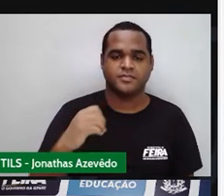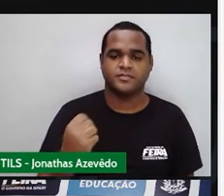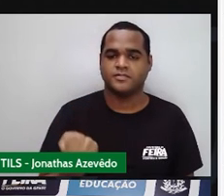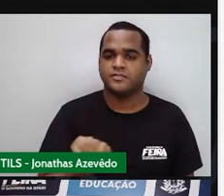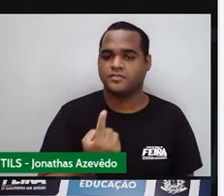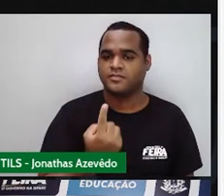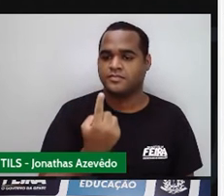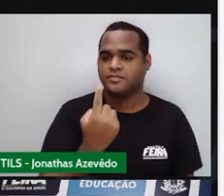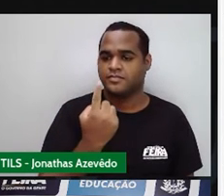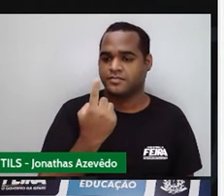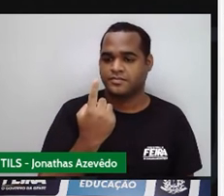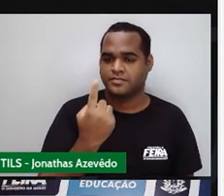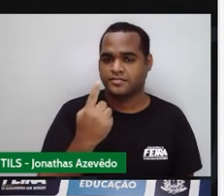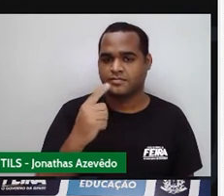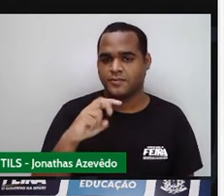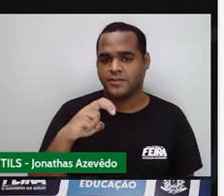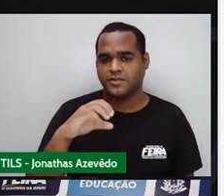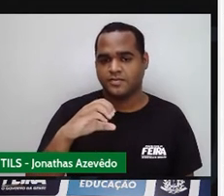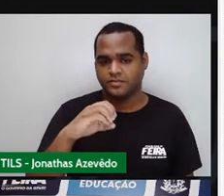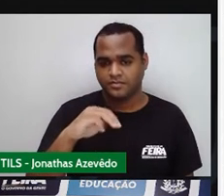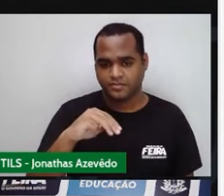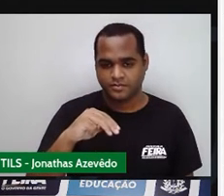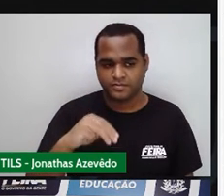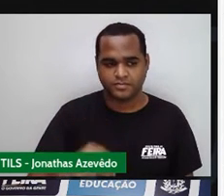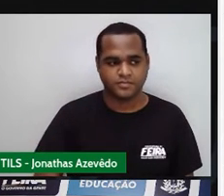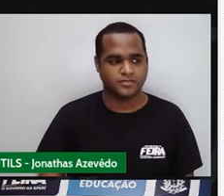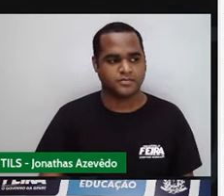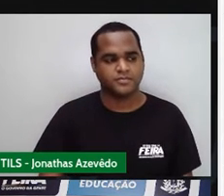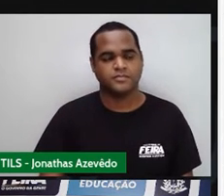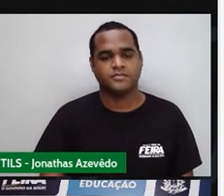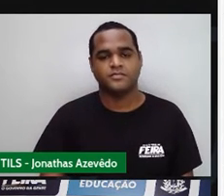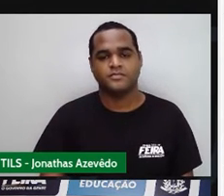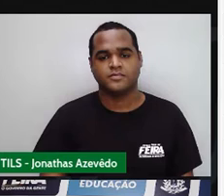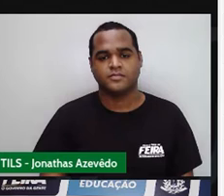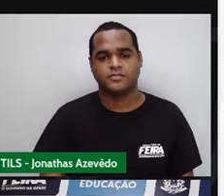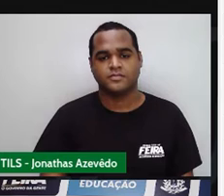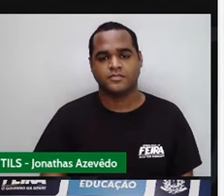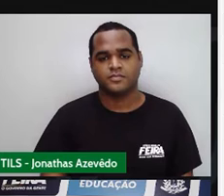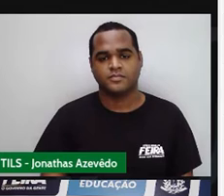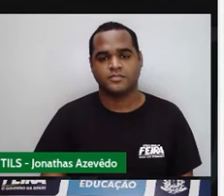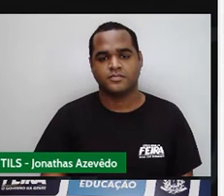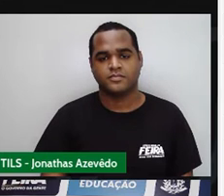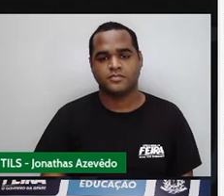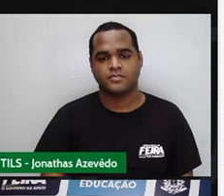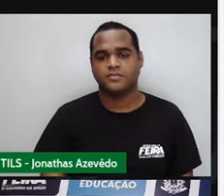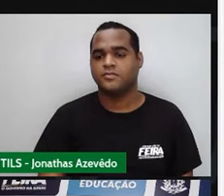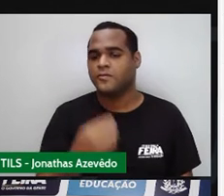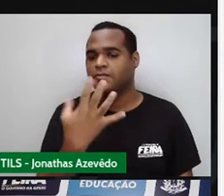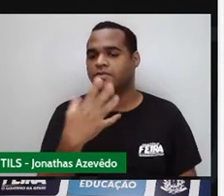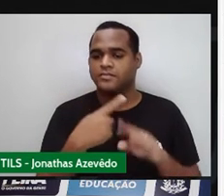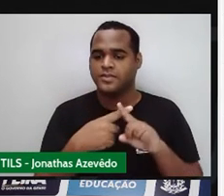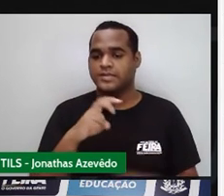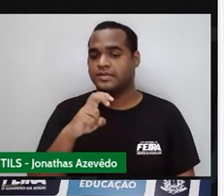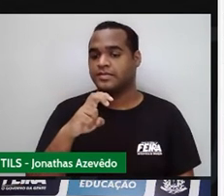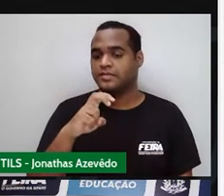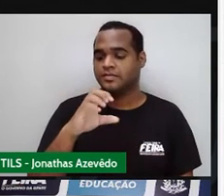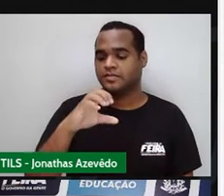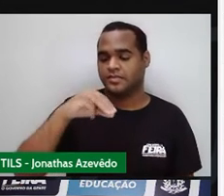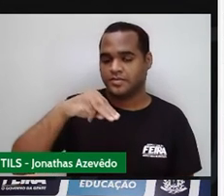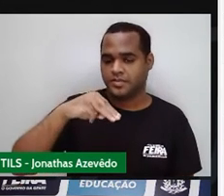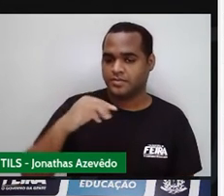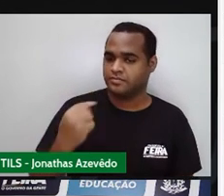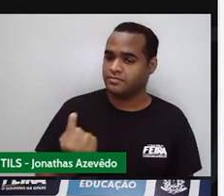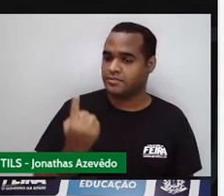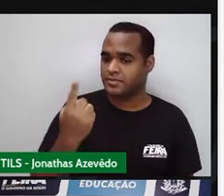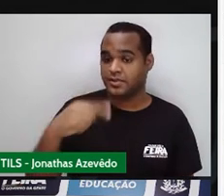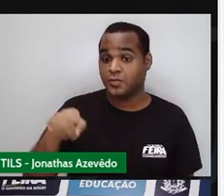Na verdade eu coloquei duas vezes, né? Vamos aqui apagar. Pronto. 4 vezes 5. Depois que a gente fizer